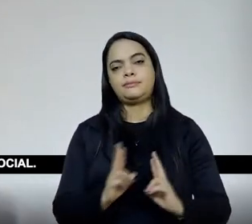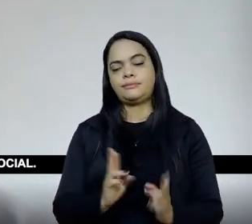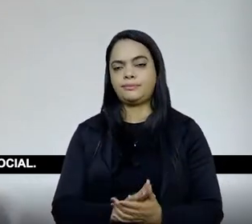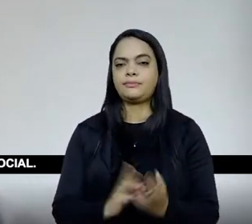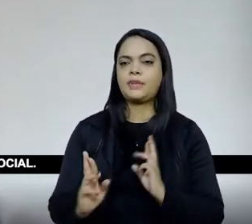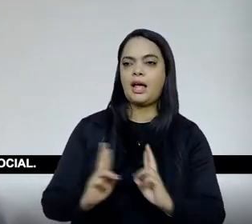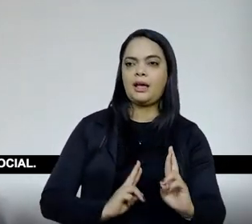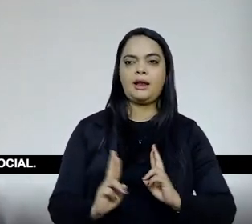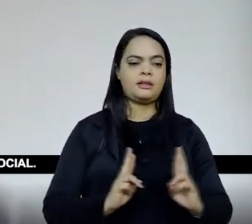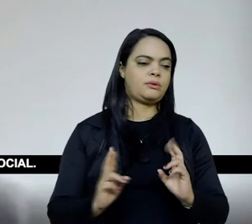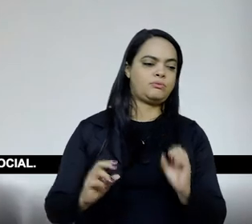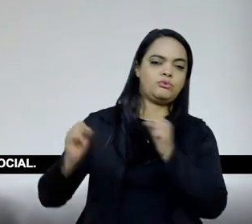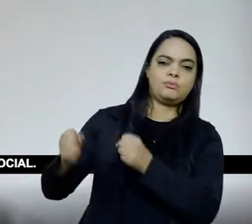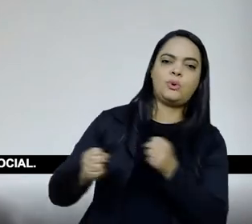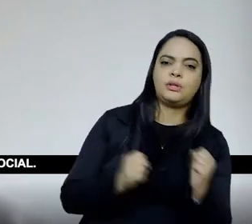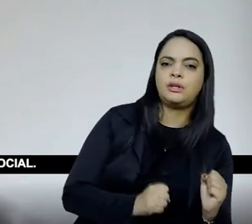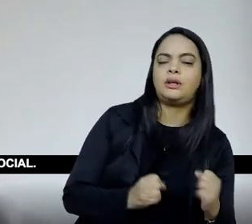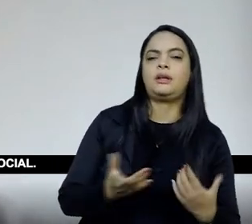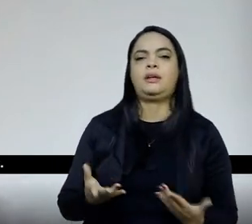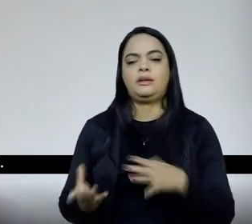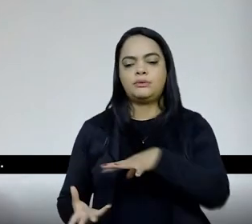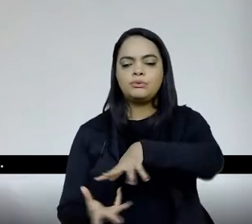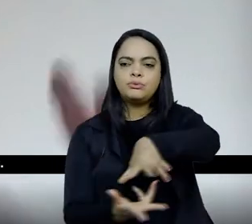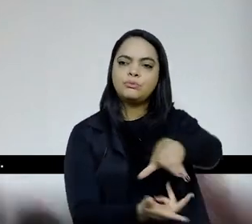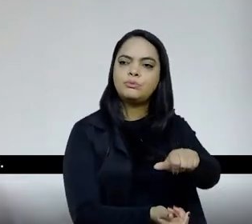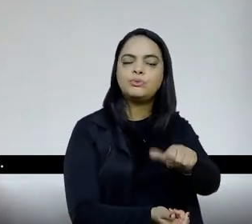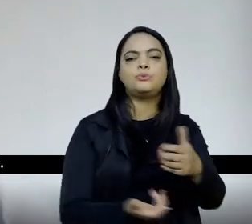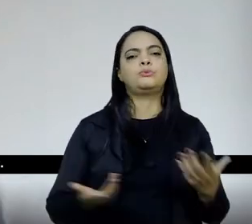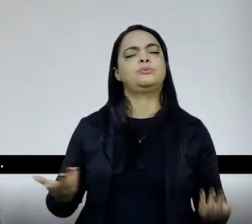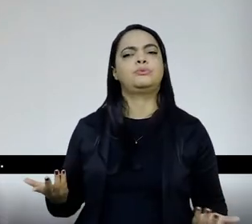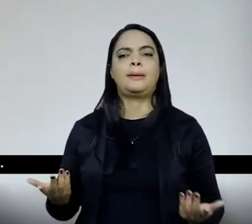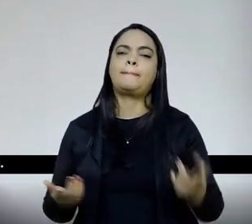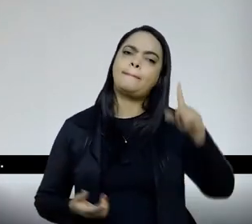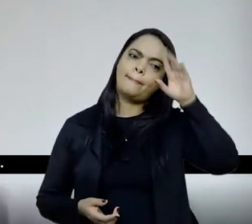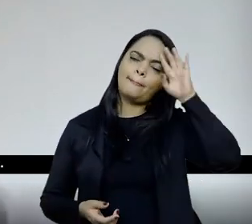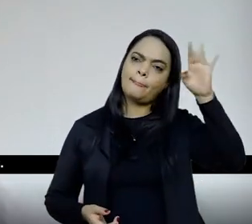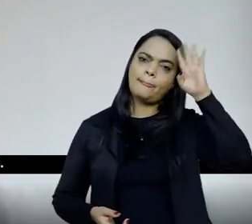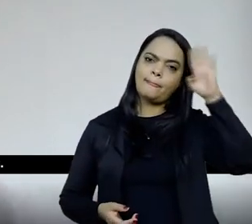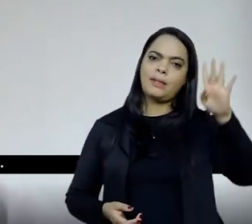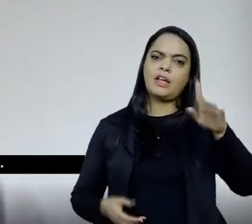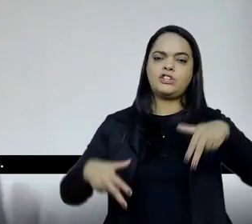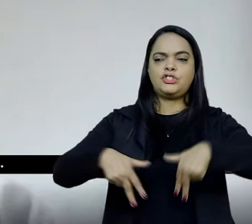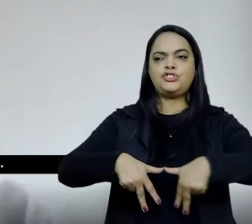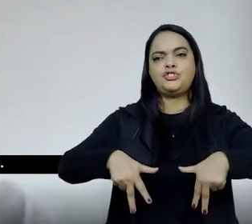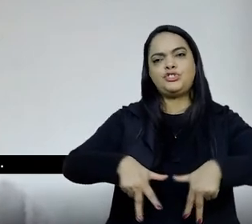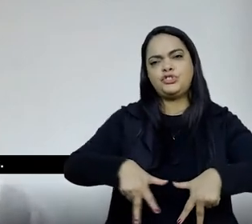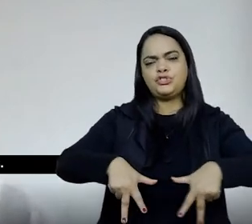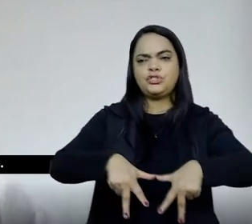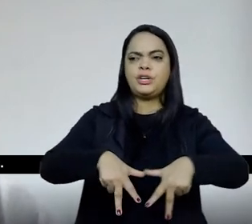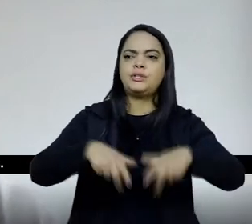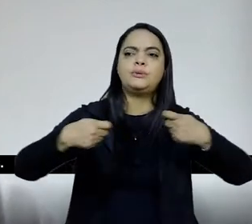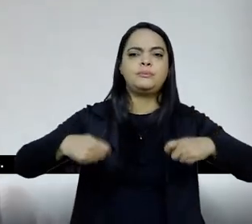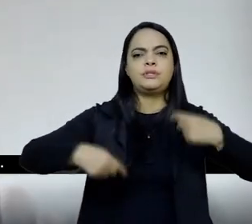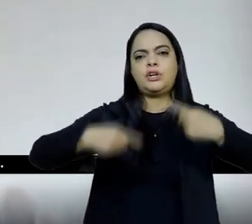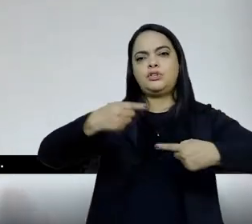as relações de poder, de classificação do mundo social, então, como pensar gênero, eu acho que necessariamente tem que trazer a